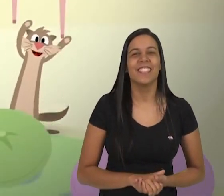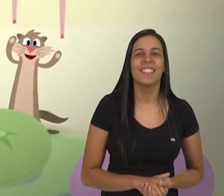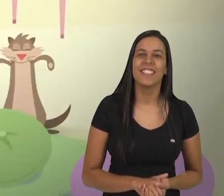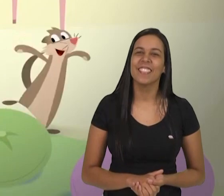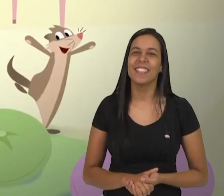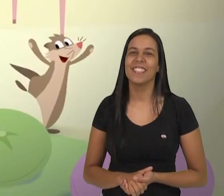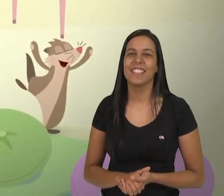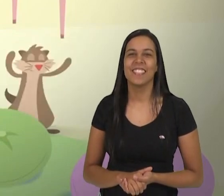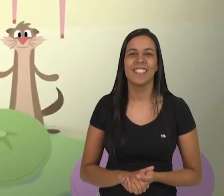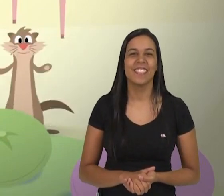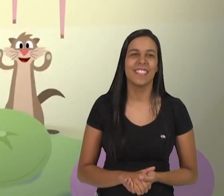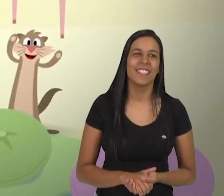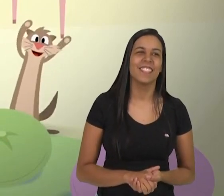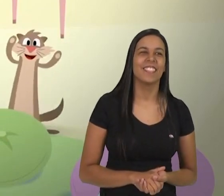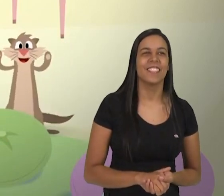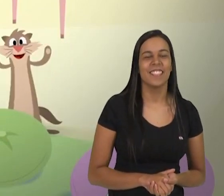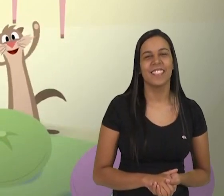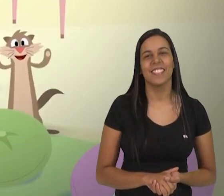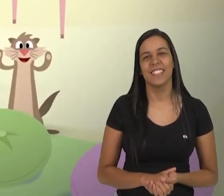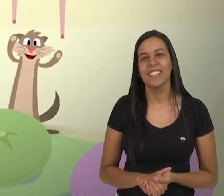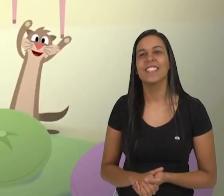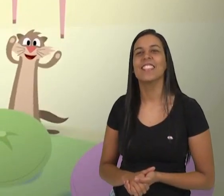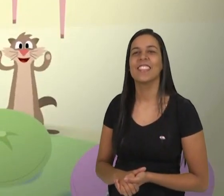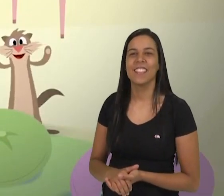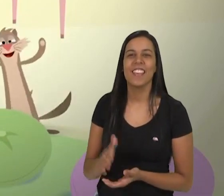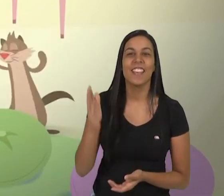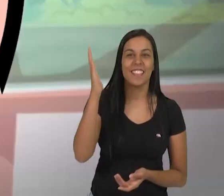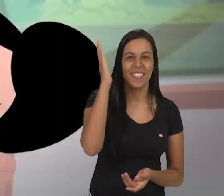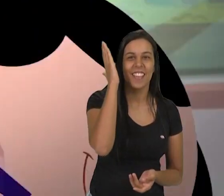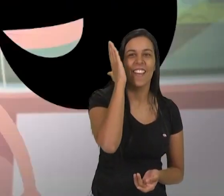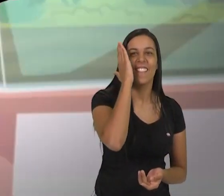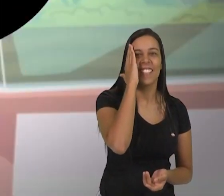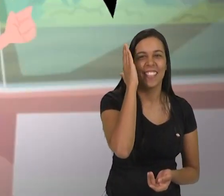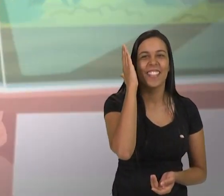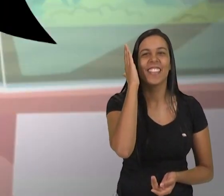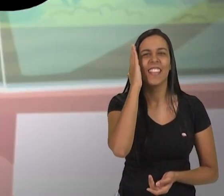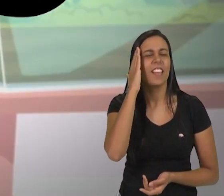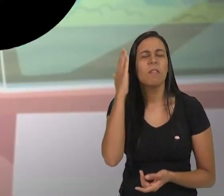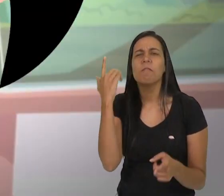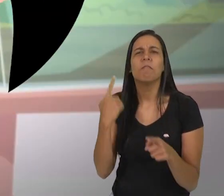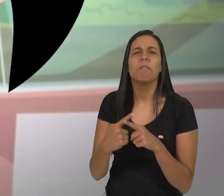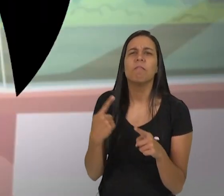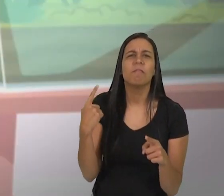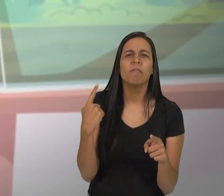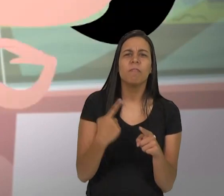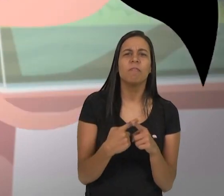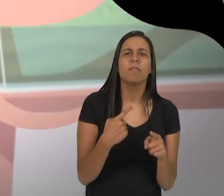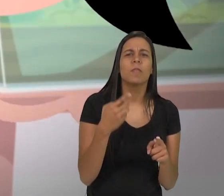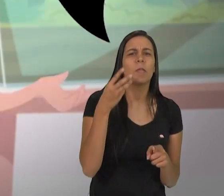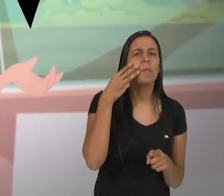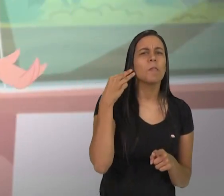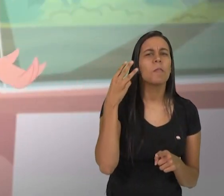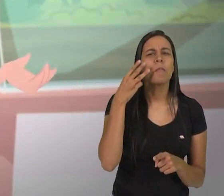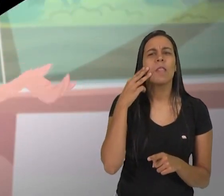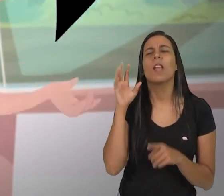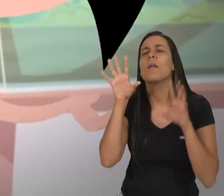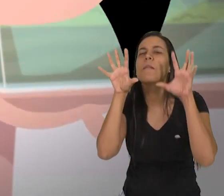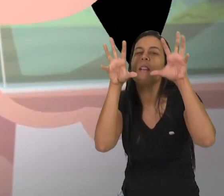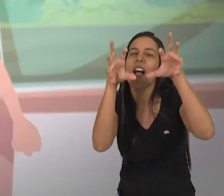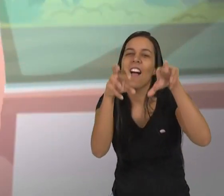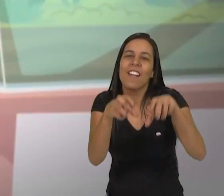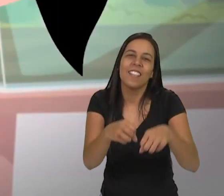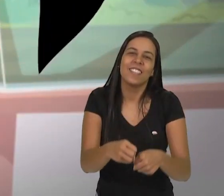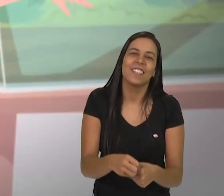quero saber Por que o gato